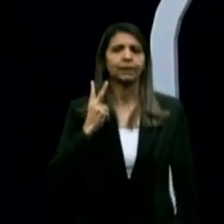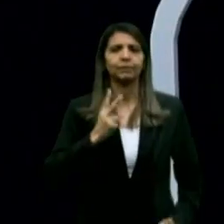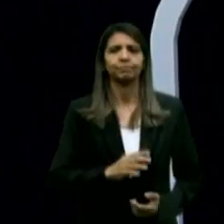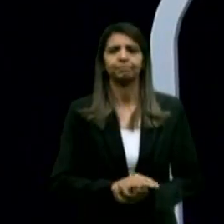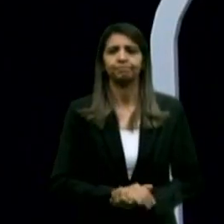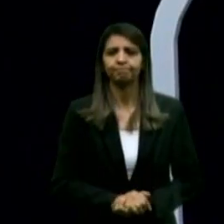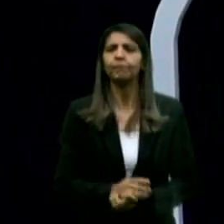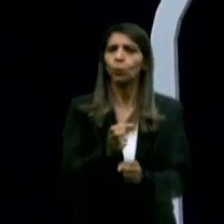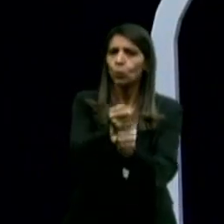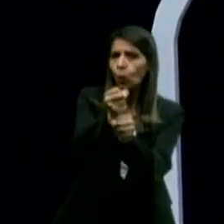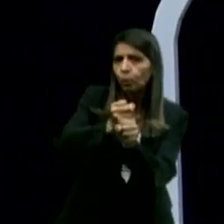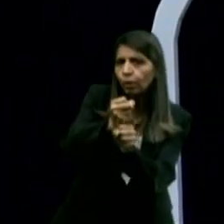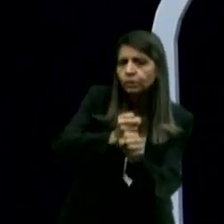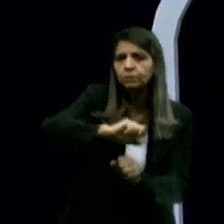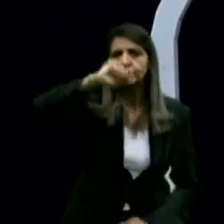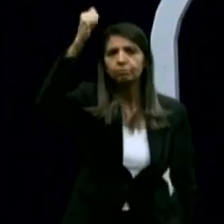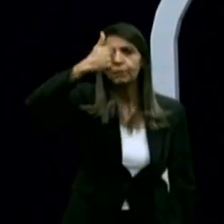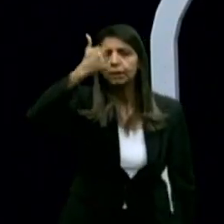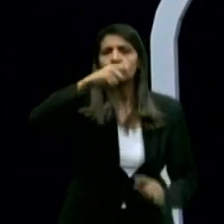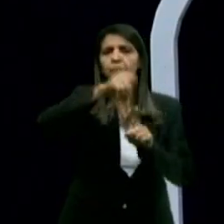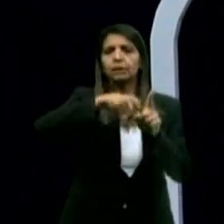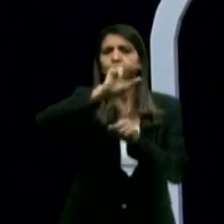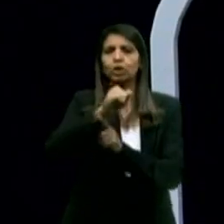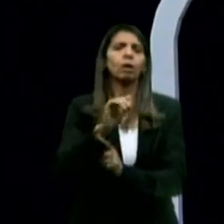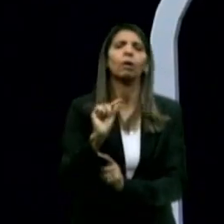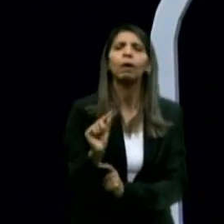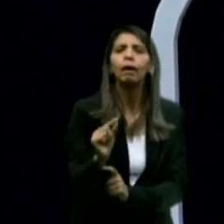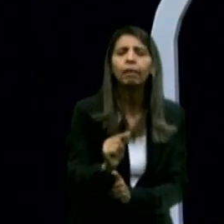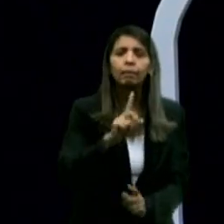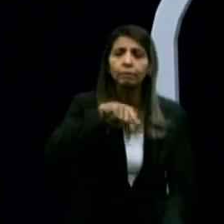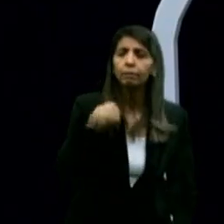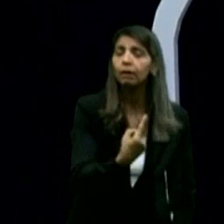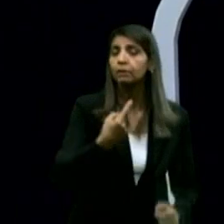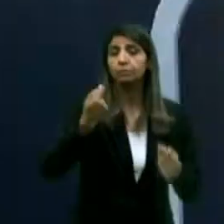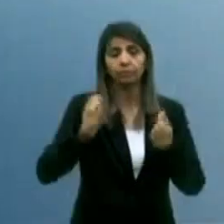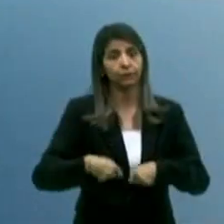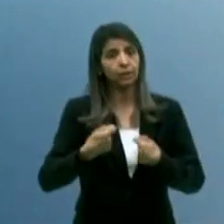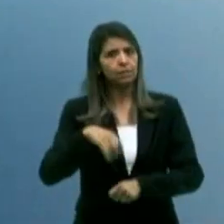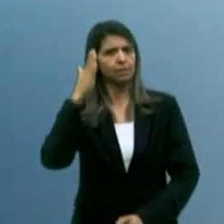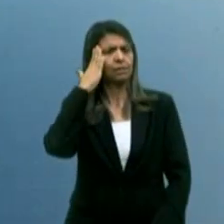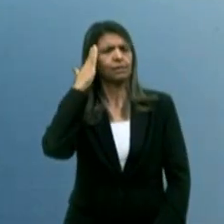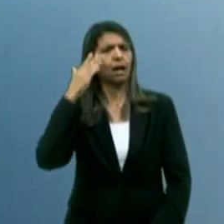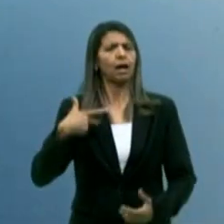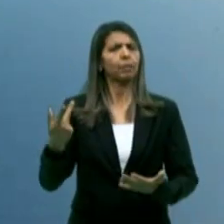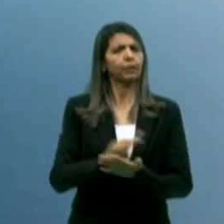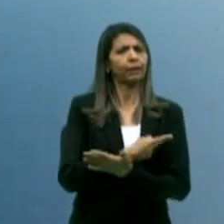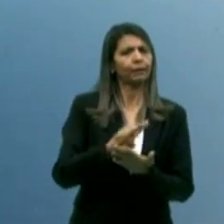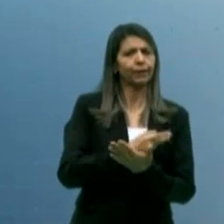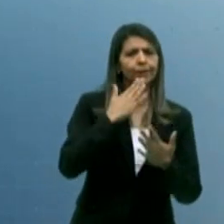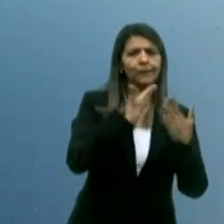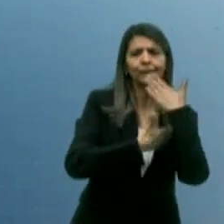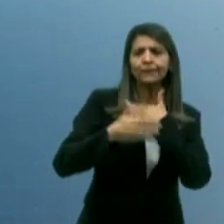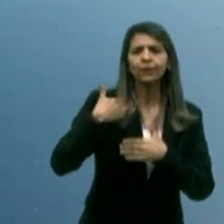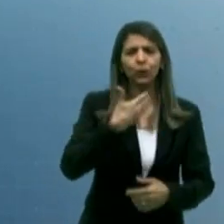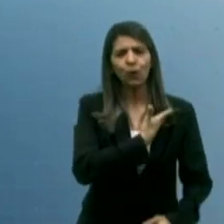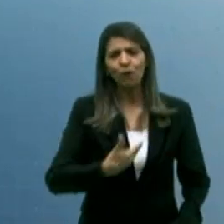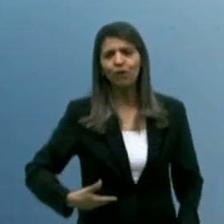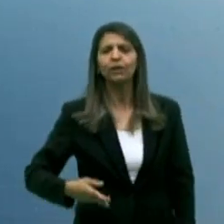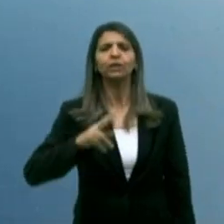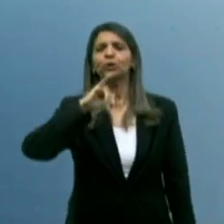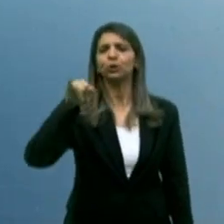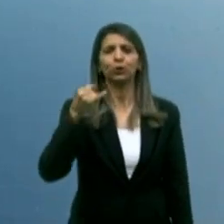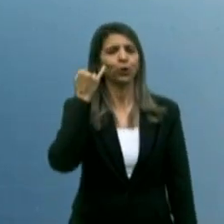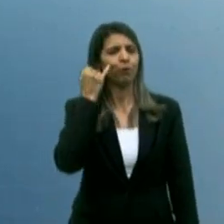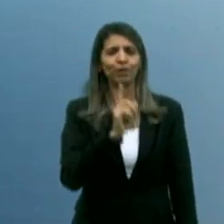nosso compromisso. O primeiro deles, a partir de janeiro, é cumprir aquilo que nós sabíamos ser inconstitucional. E João Azevedo não fez durante 3 anos e 10